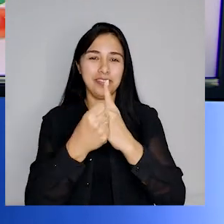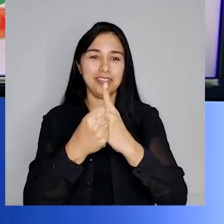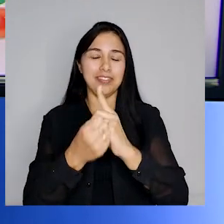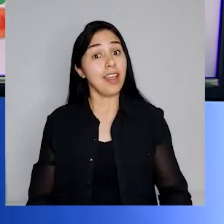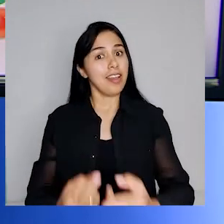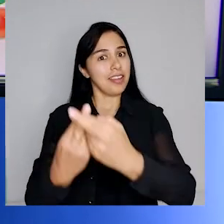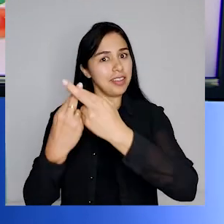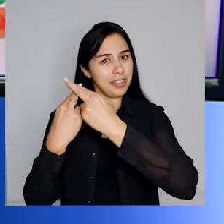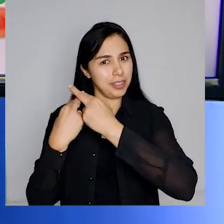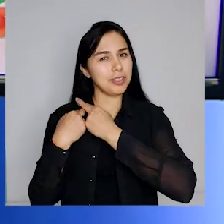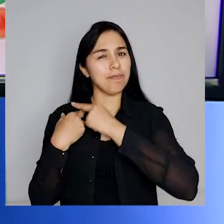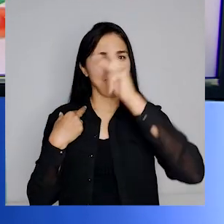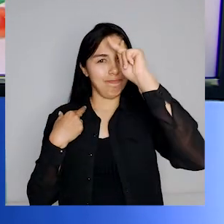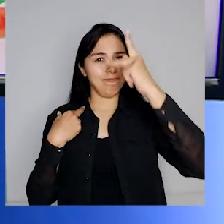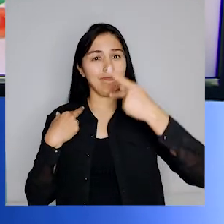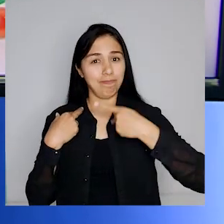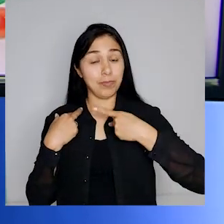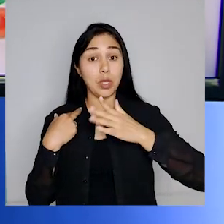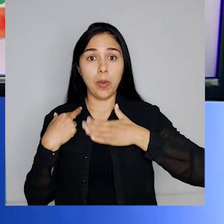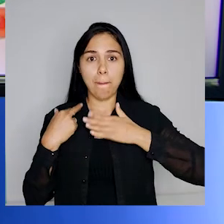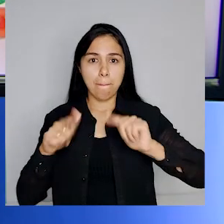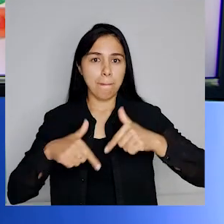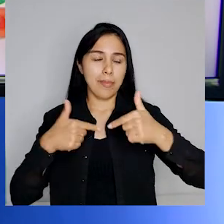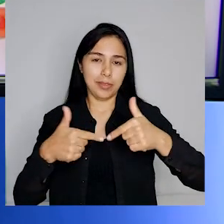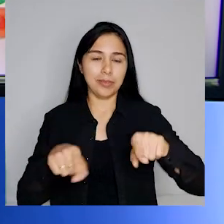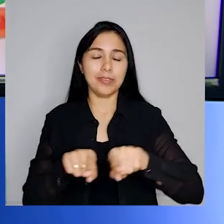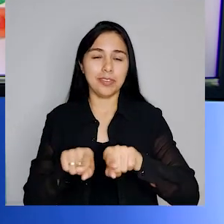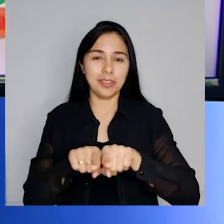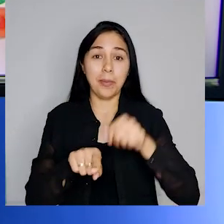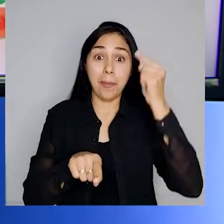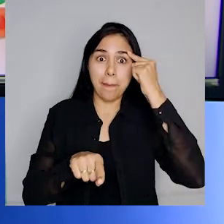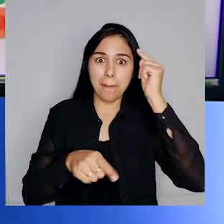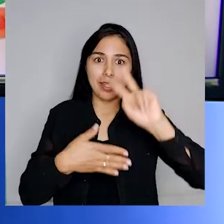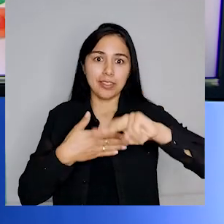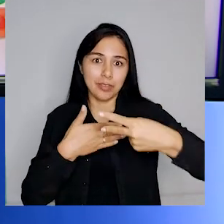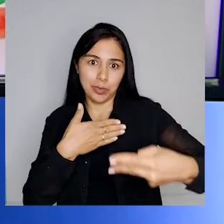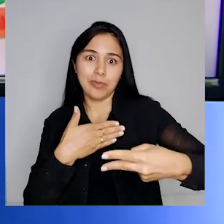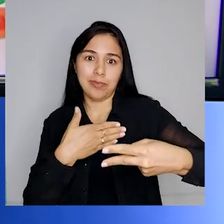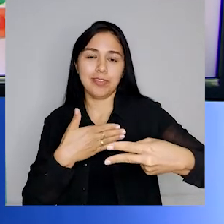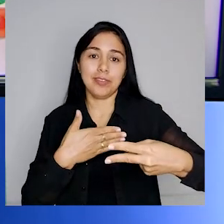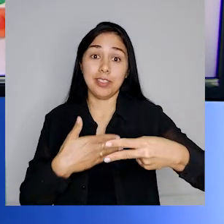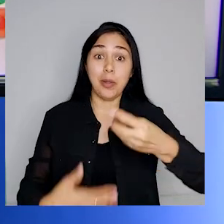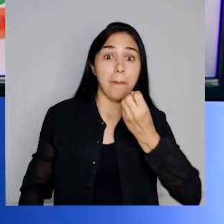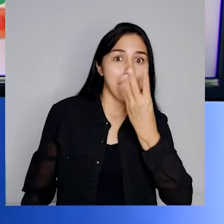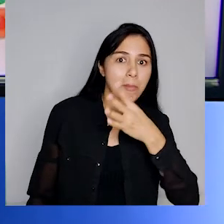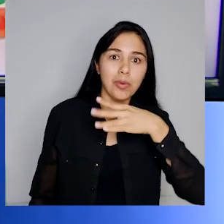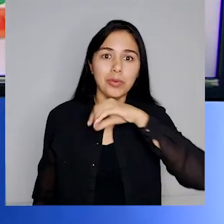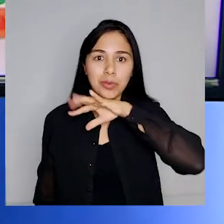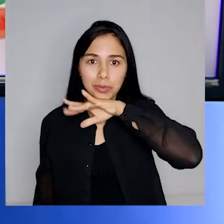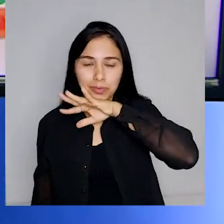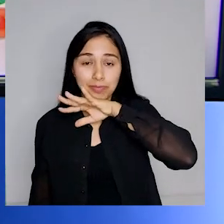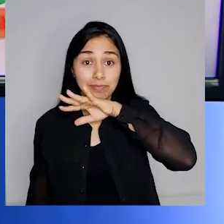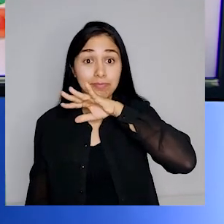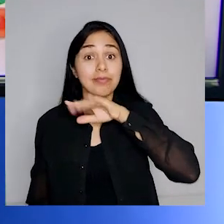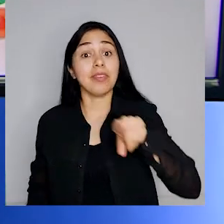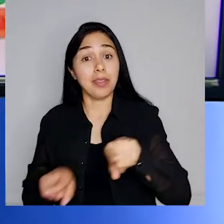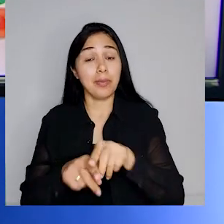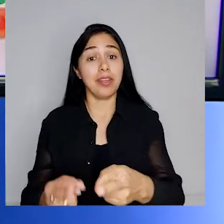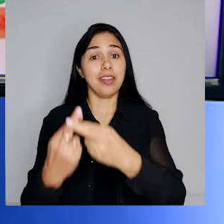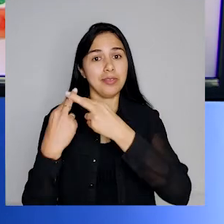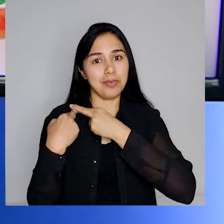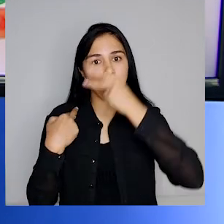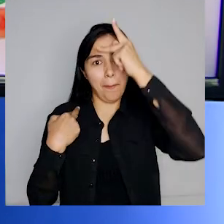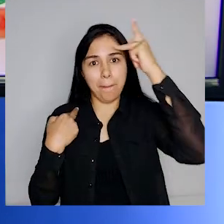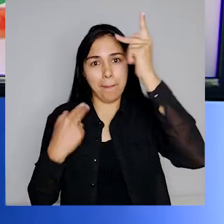Responsabilizar-se por seus atos e os seus impactos que eles causam, sejam bons ou sejam ruins, pelas pessoas ao seu redor,